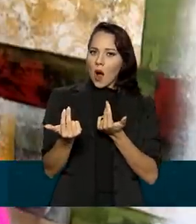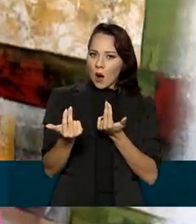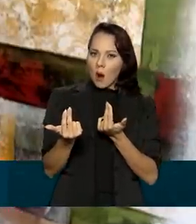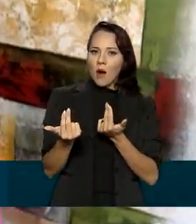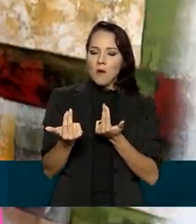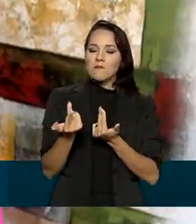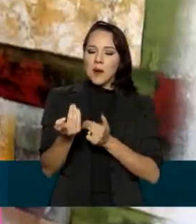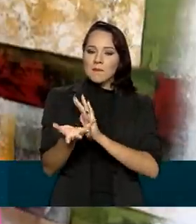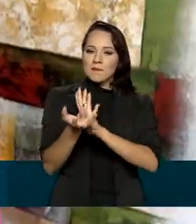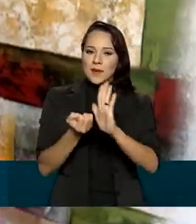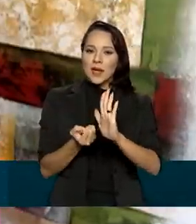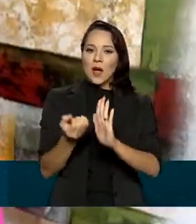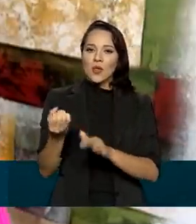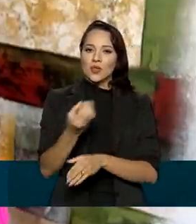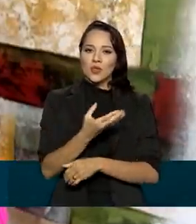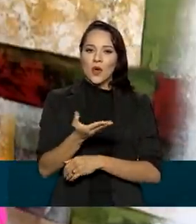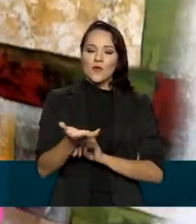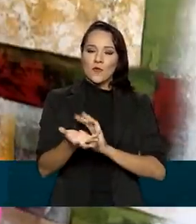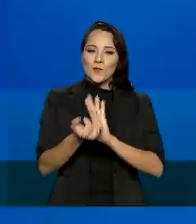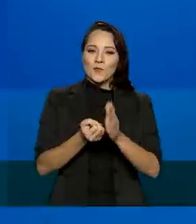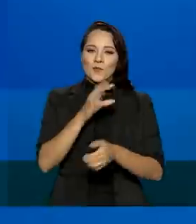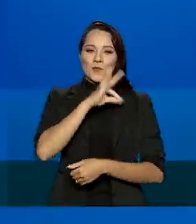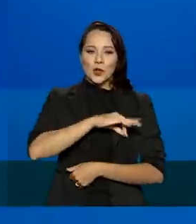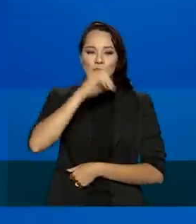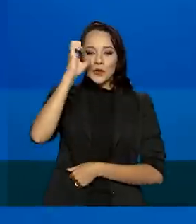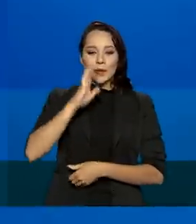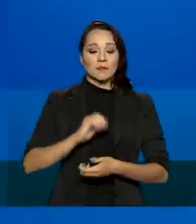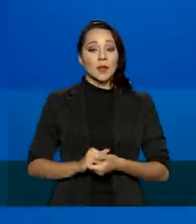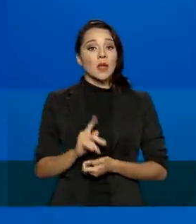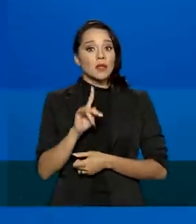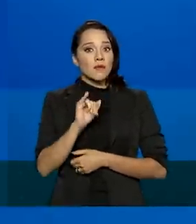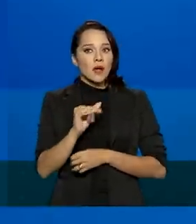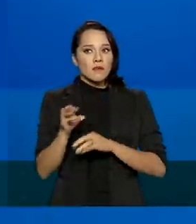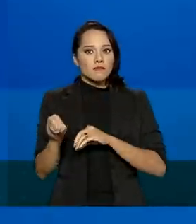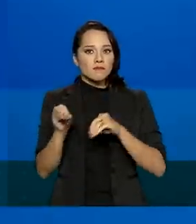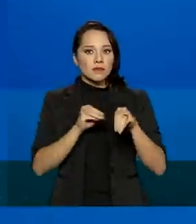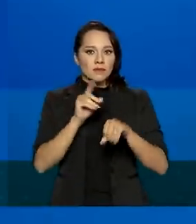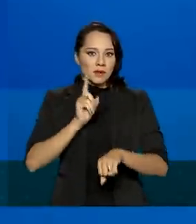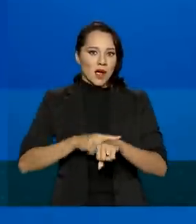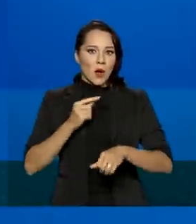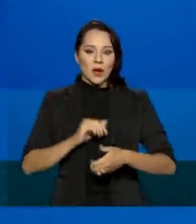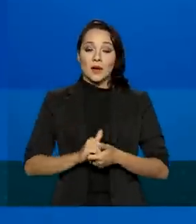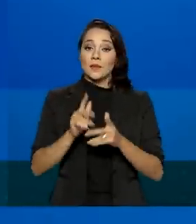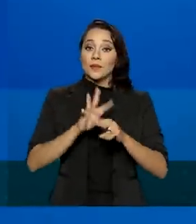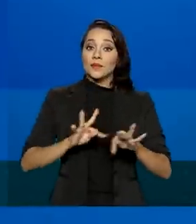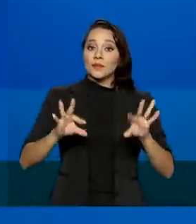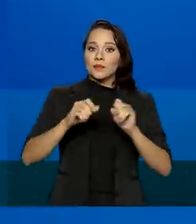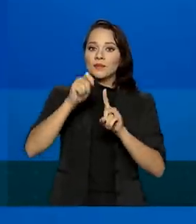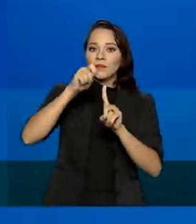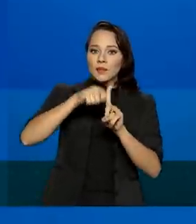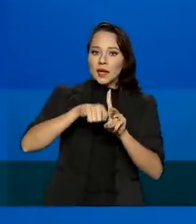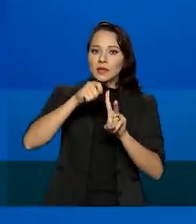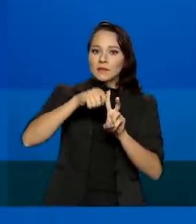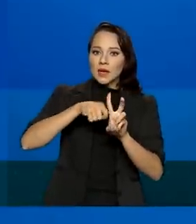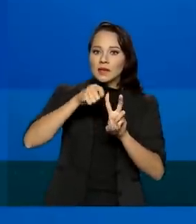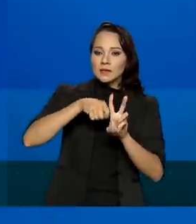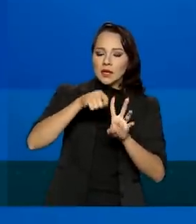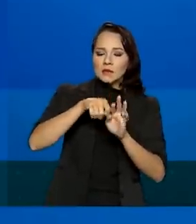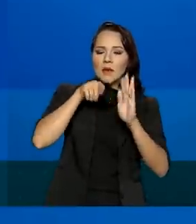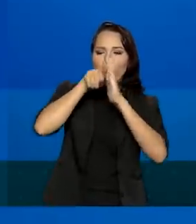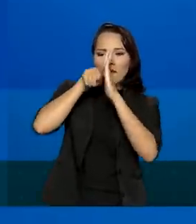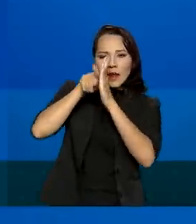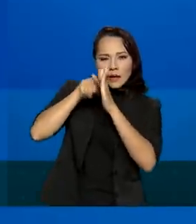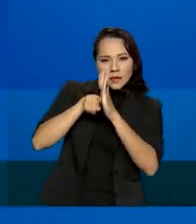para receber o novo benefício. Há uma migração automática. Todo mês há uma reavaliação